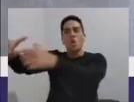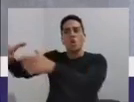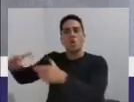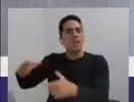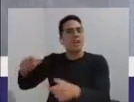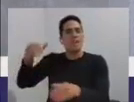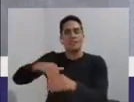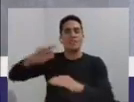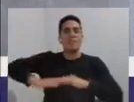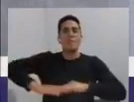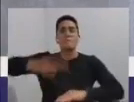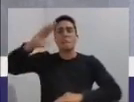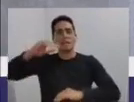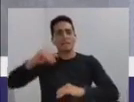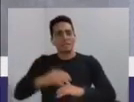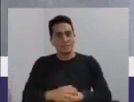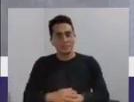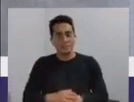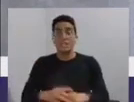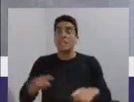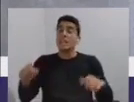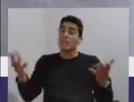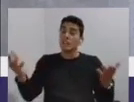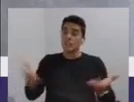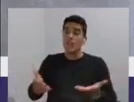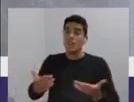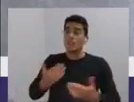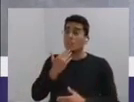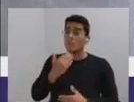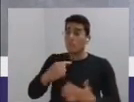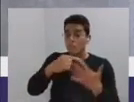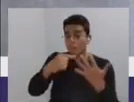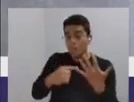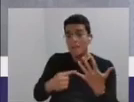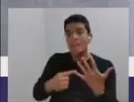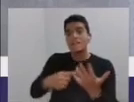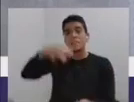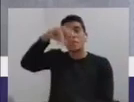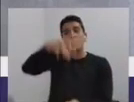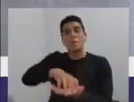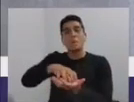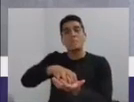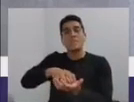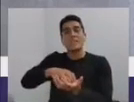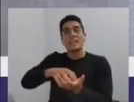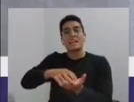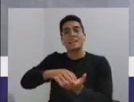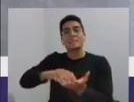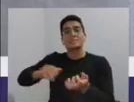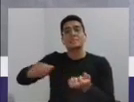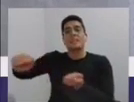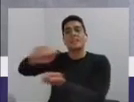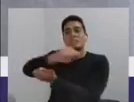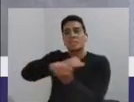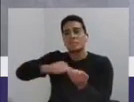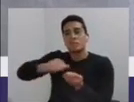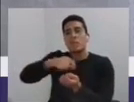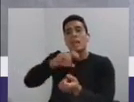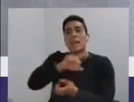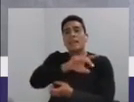hoje fiz um requerimento solicitando ecoponto em todos aqueles bairros. Por quê?